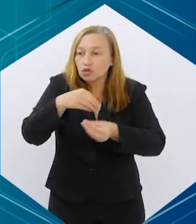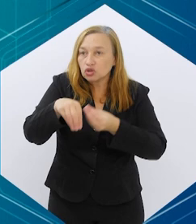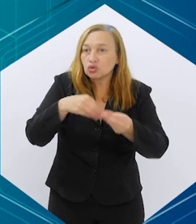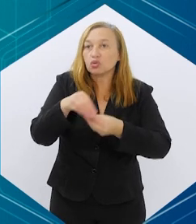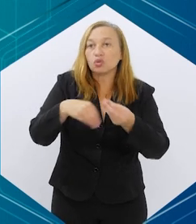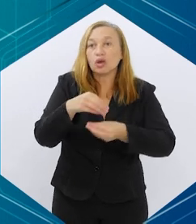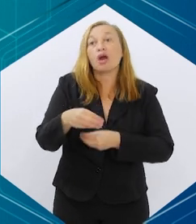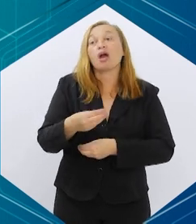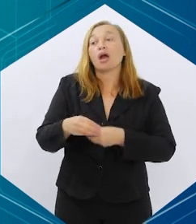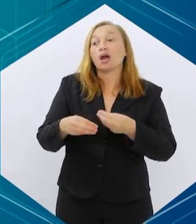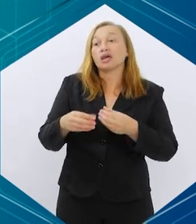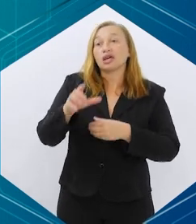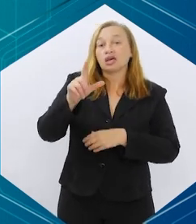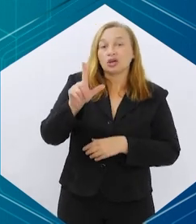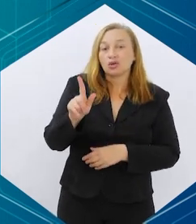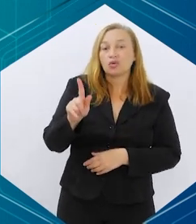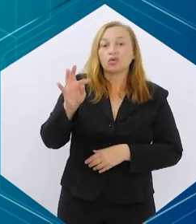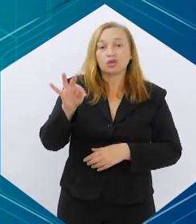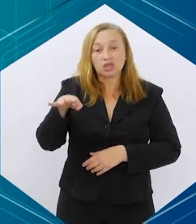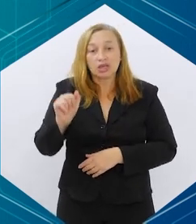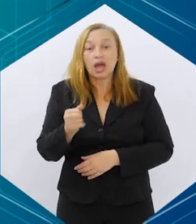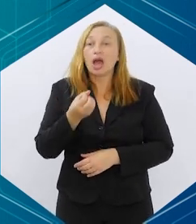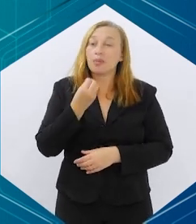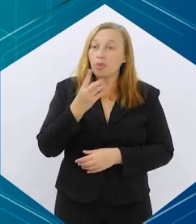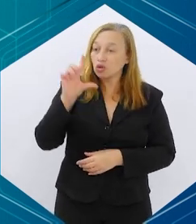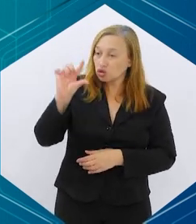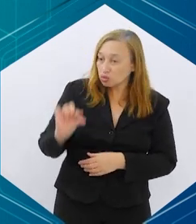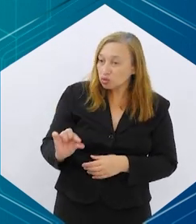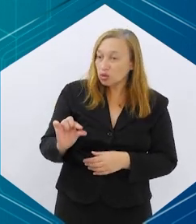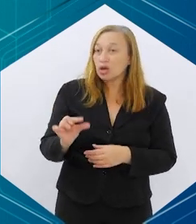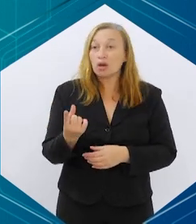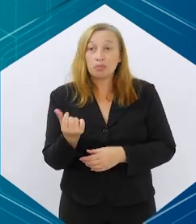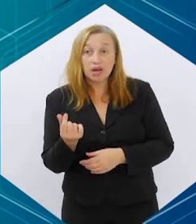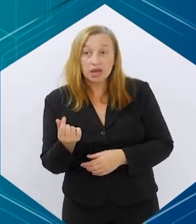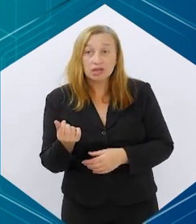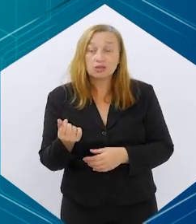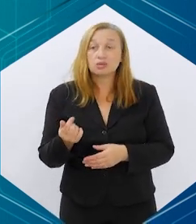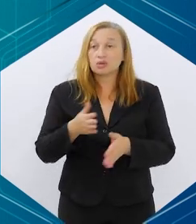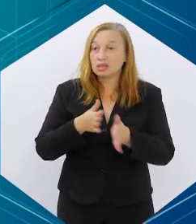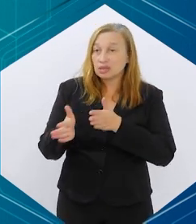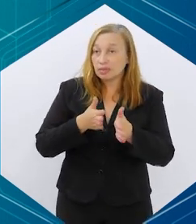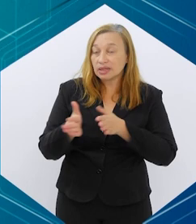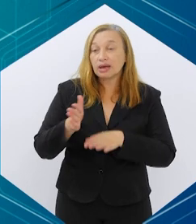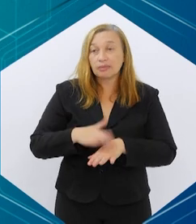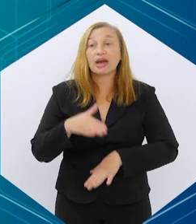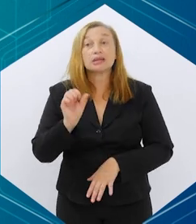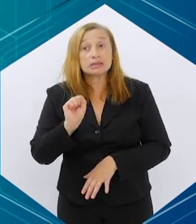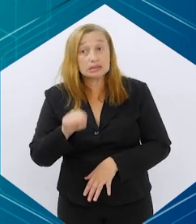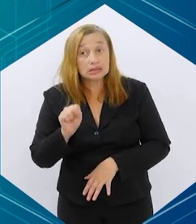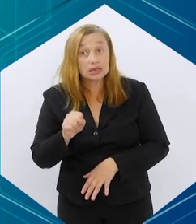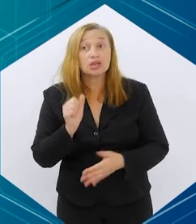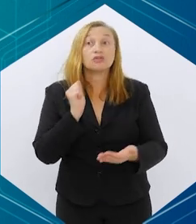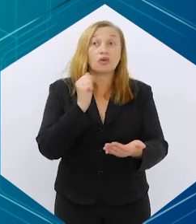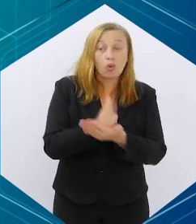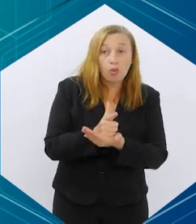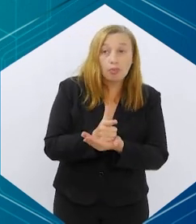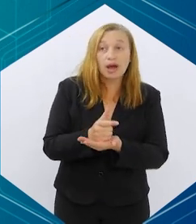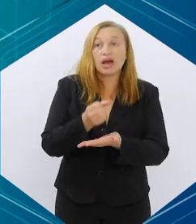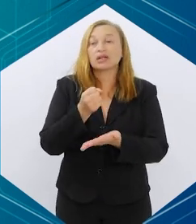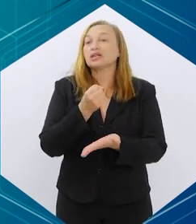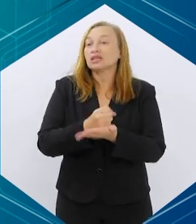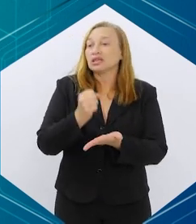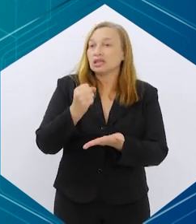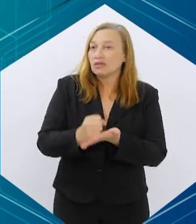Glutina, que isso é bom para diminuir preço, vai aumentar a acessibilidade, então, sim, se for comprado na